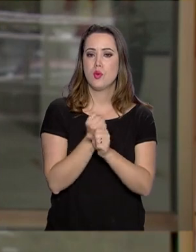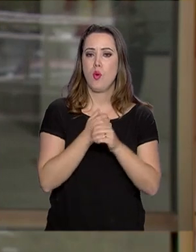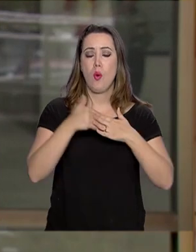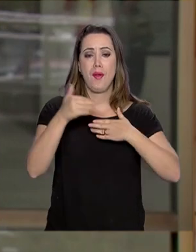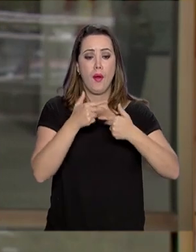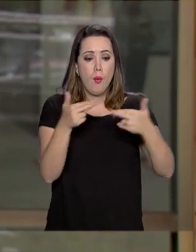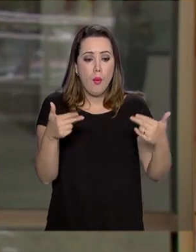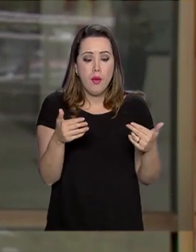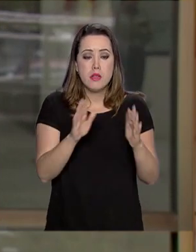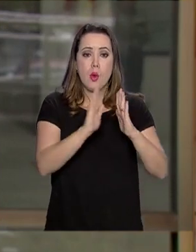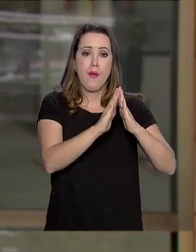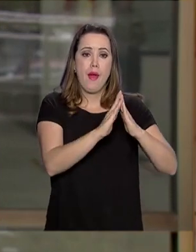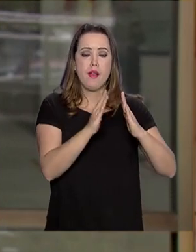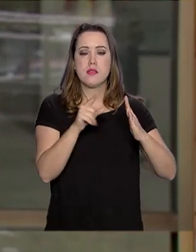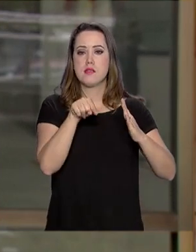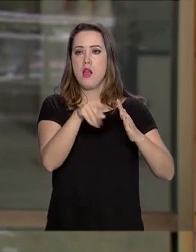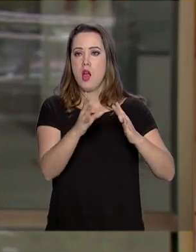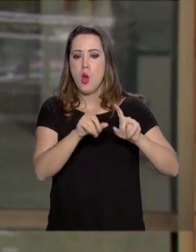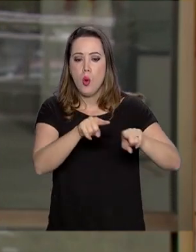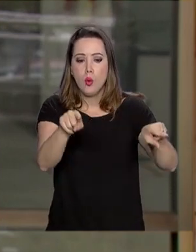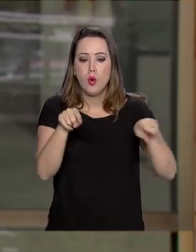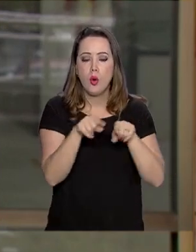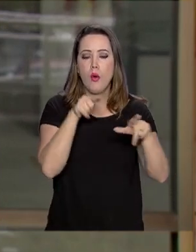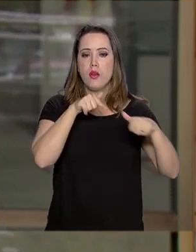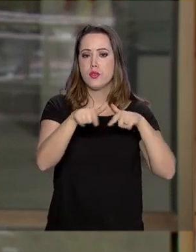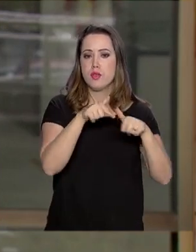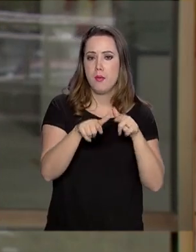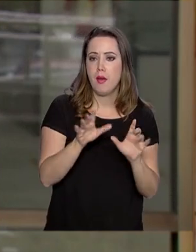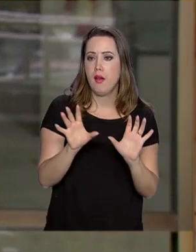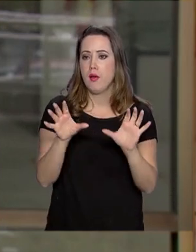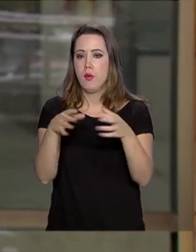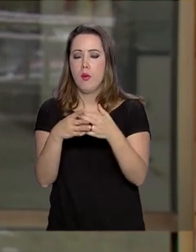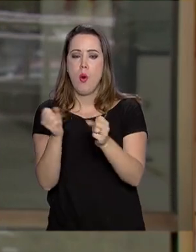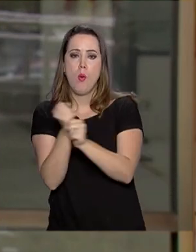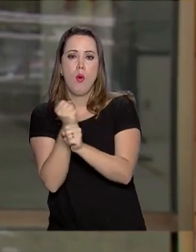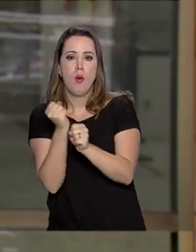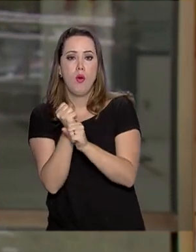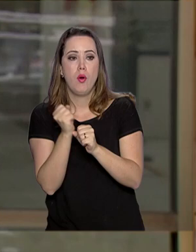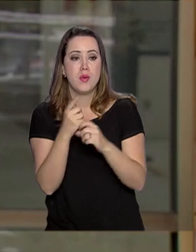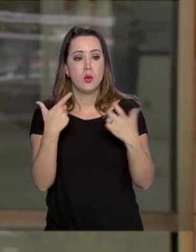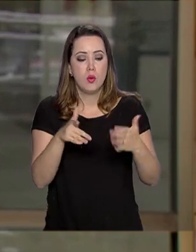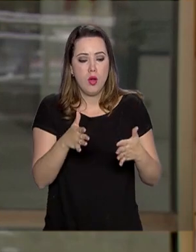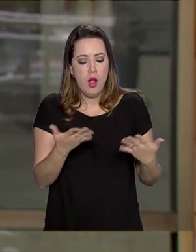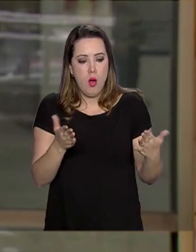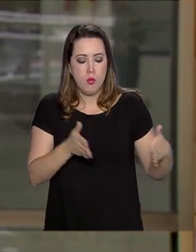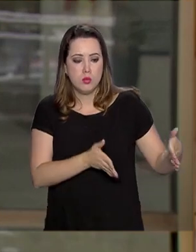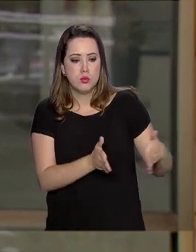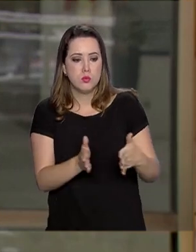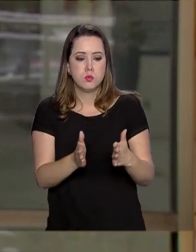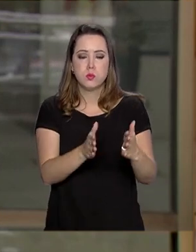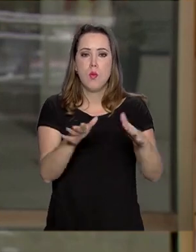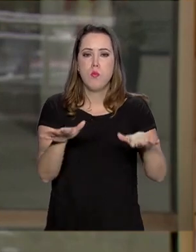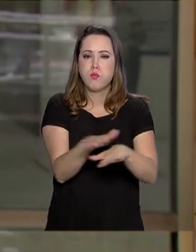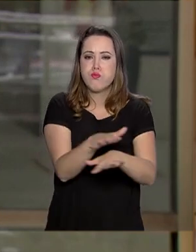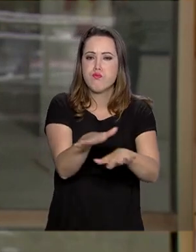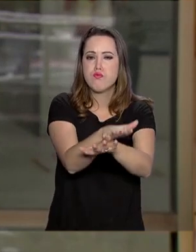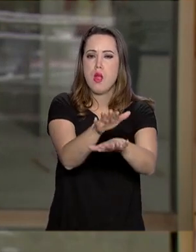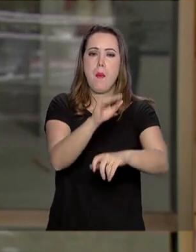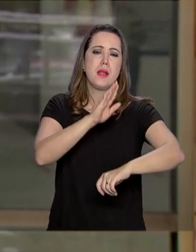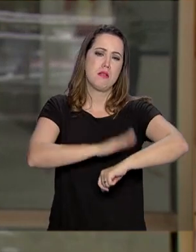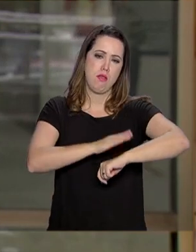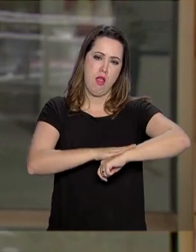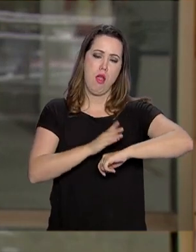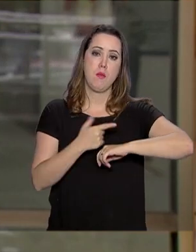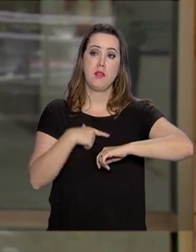instalação, fazer obra ou realizar serviço na zona de autossalvamento da barragem, seja permanente ou temporário, que